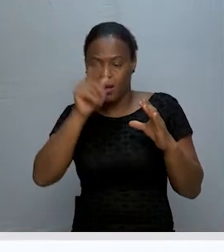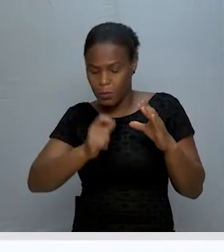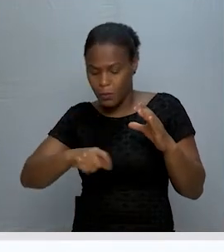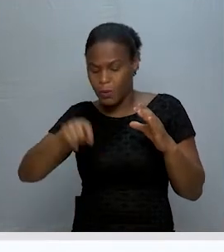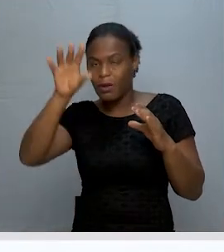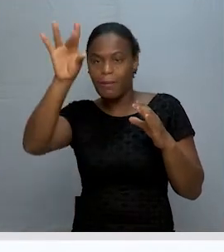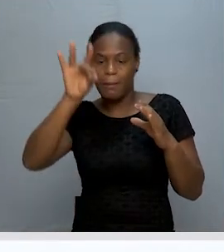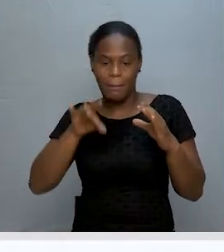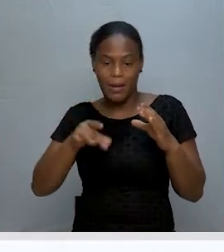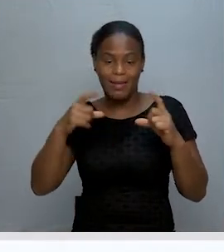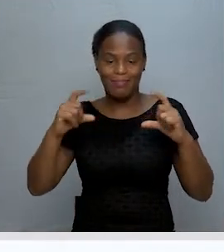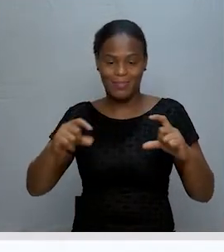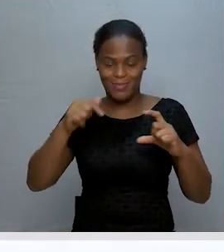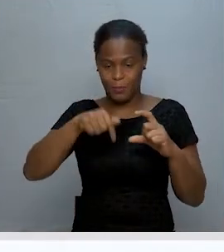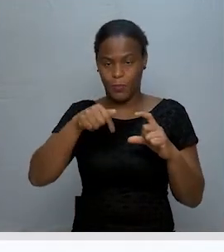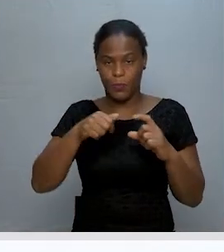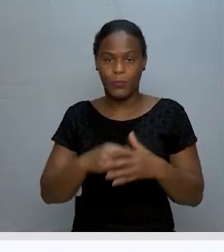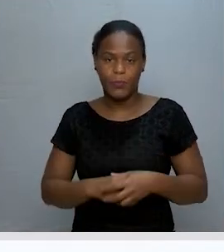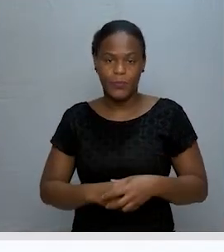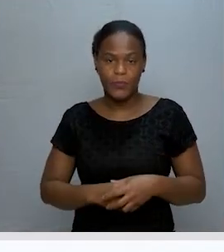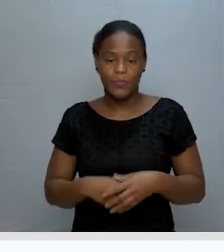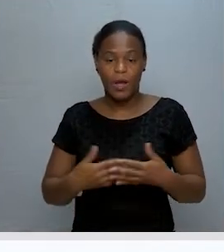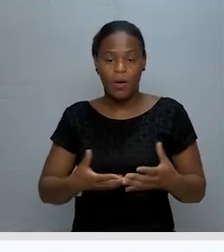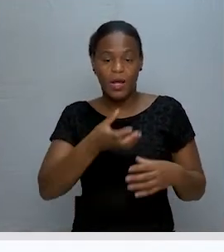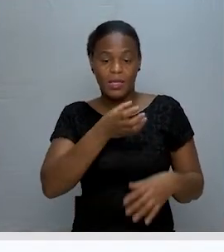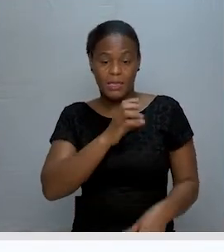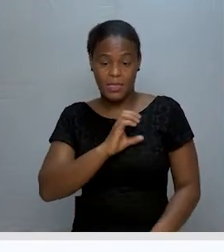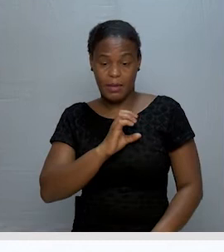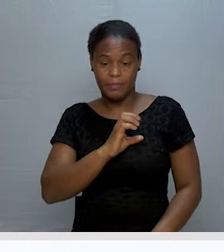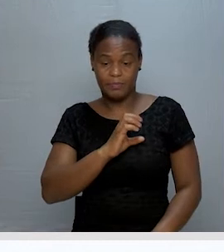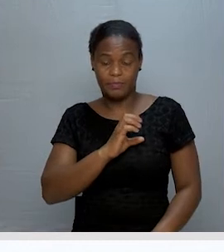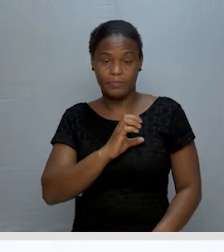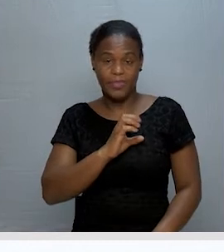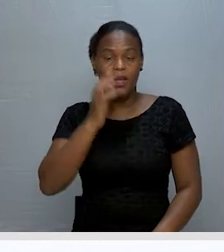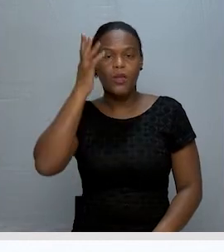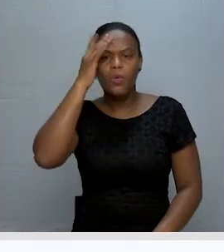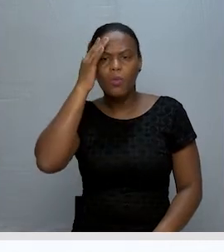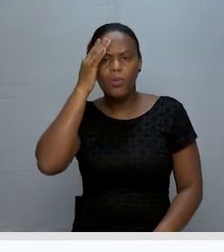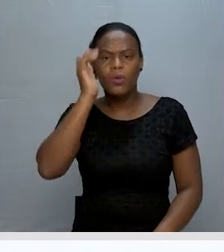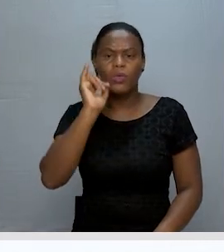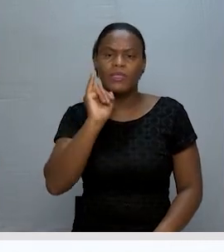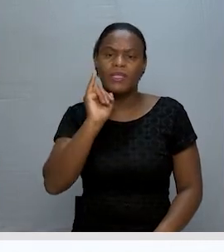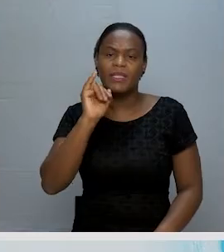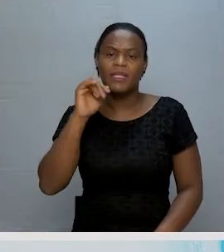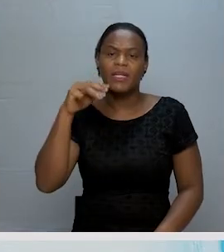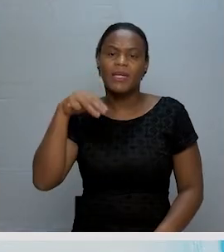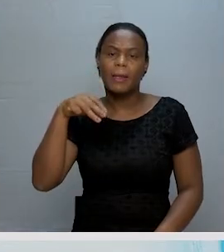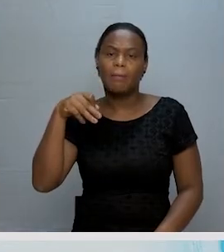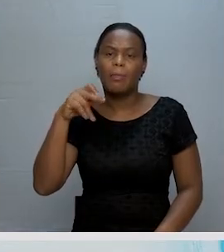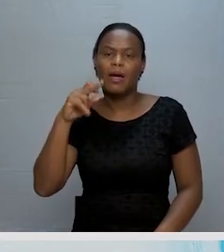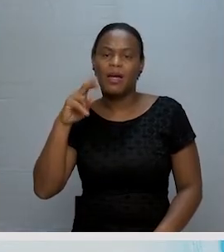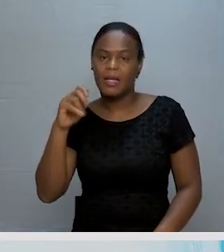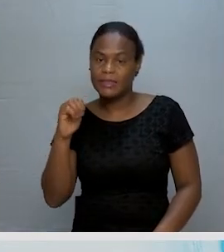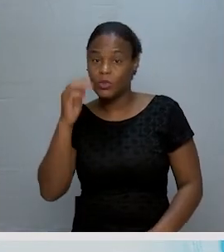sempre dentro de chaves. A linha C, nós temos ali pelos números ímpares. Vocês vão